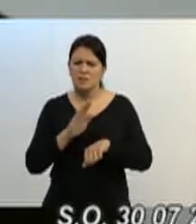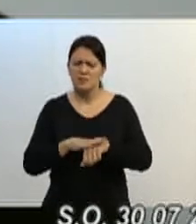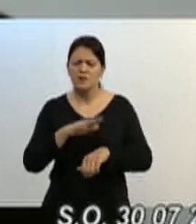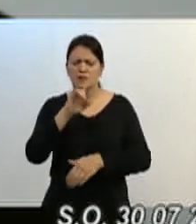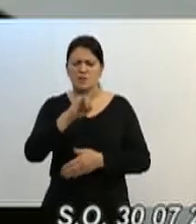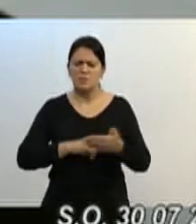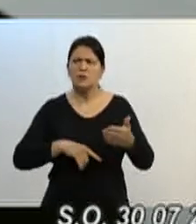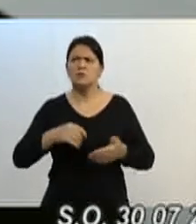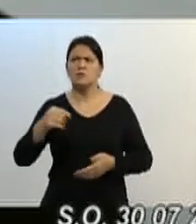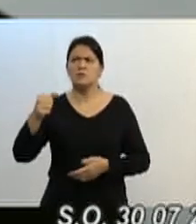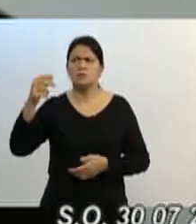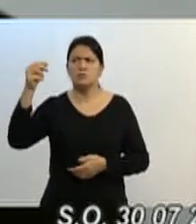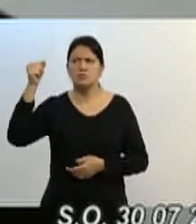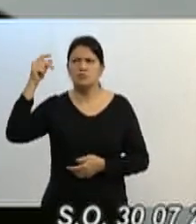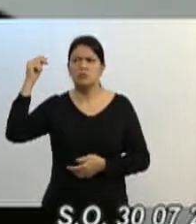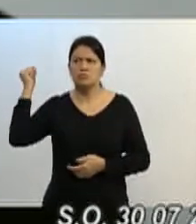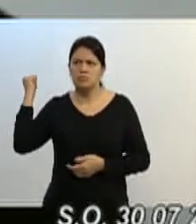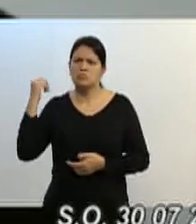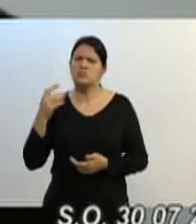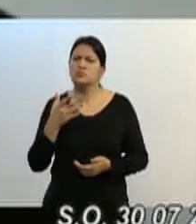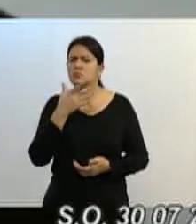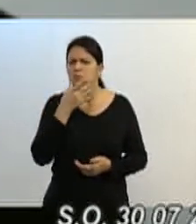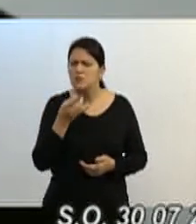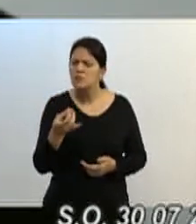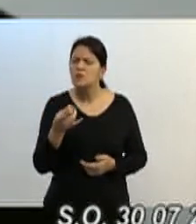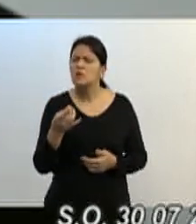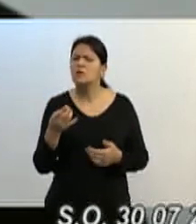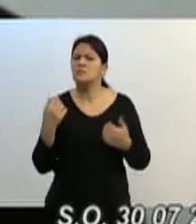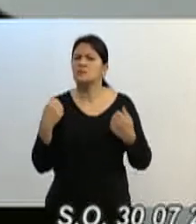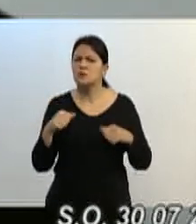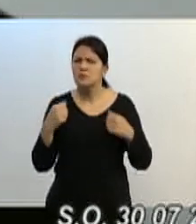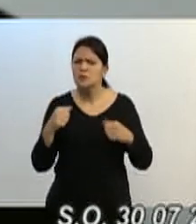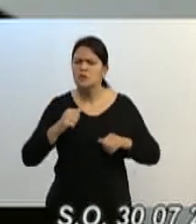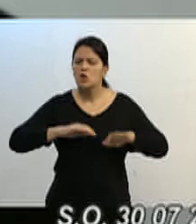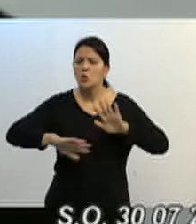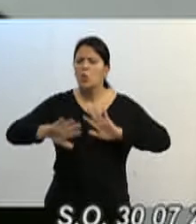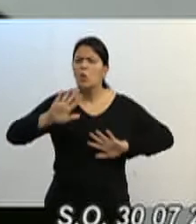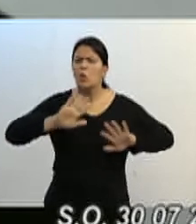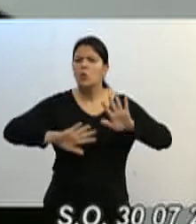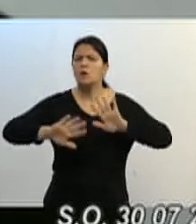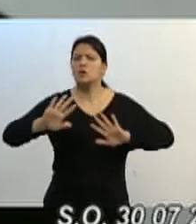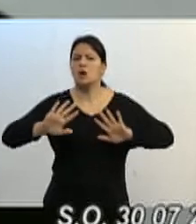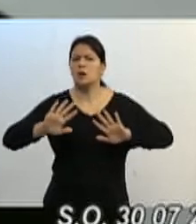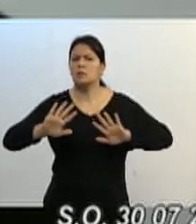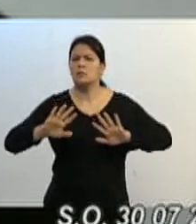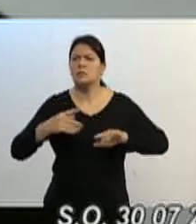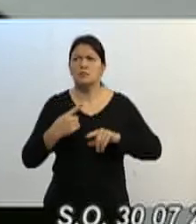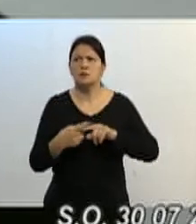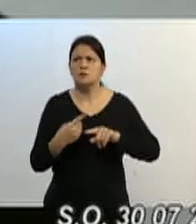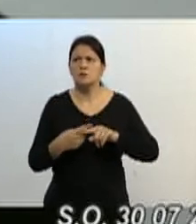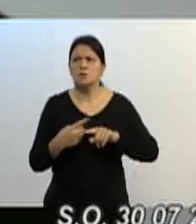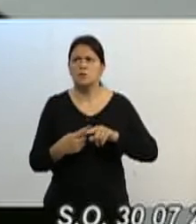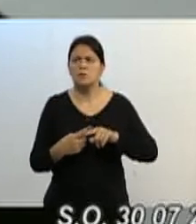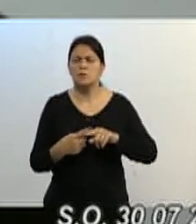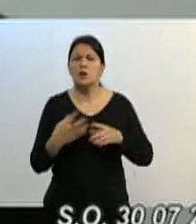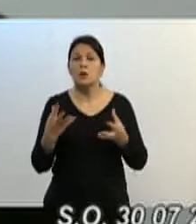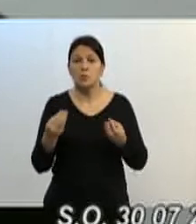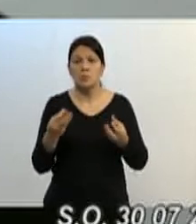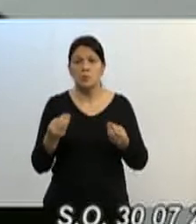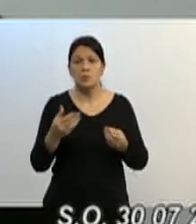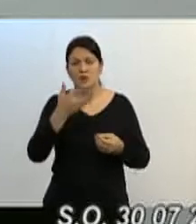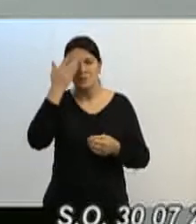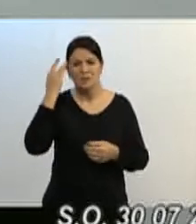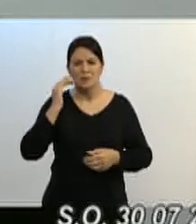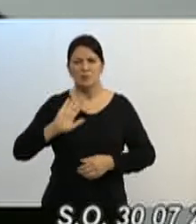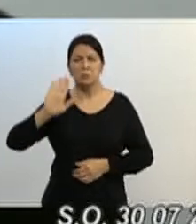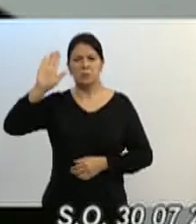então esses pré-candidatos, eu acho que tem um pouco de cuidado, um pouco de cuidado, porque uma boa parte desses pré-candidatos fica questionando